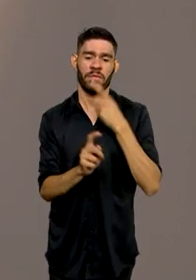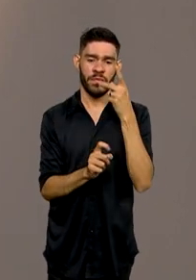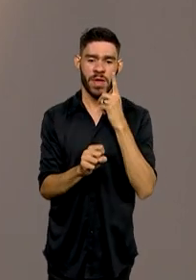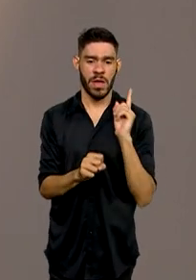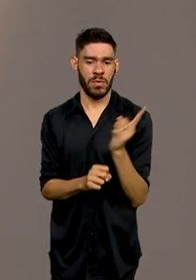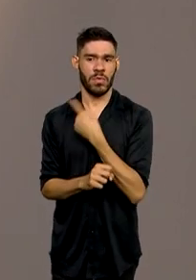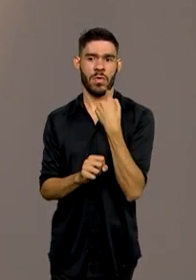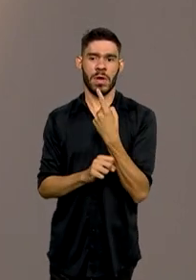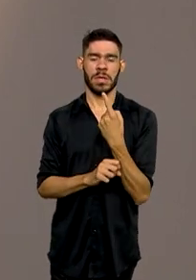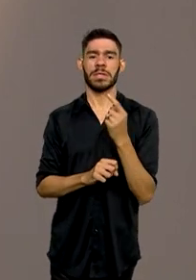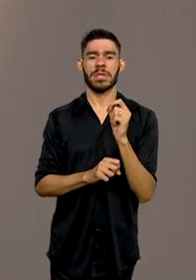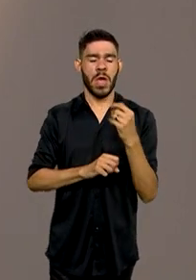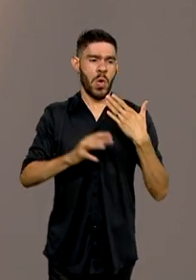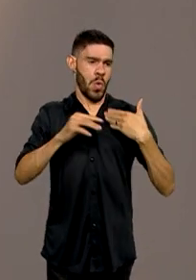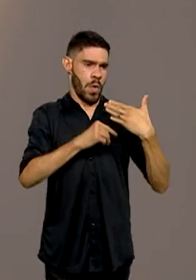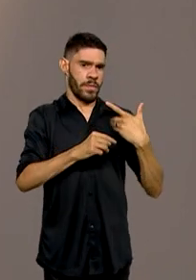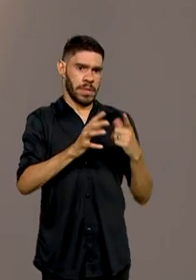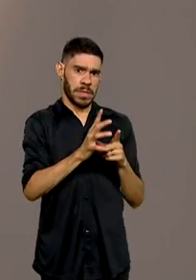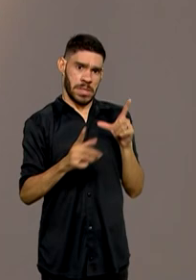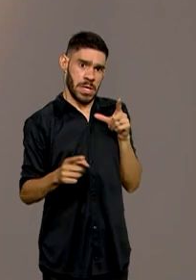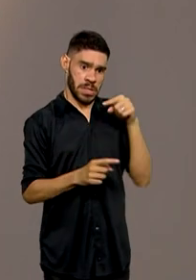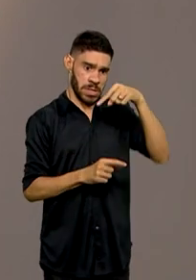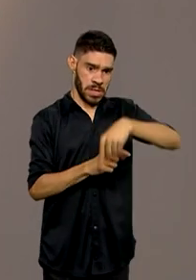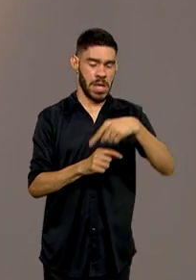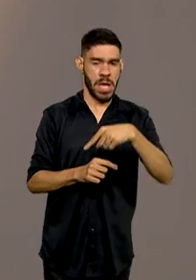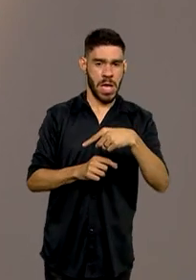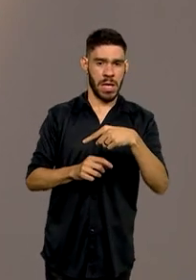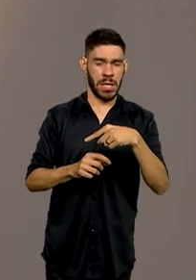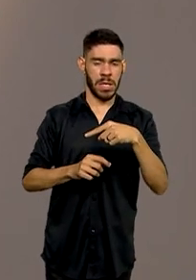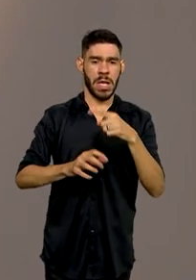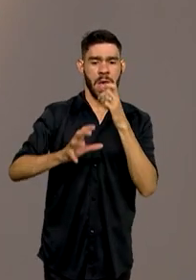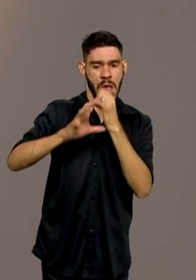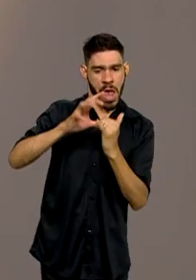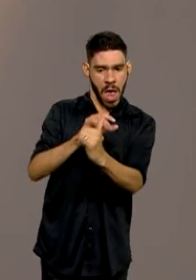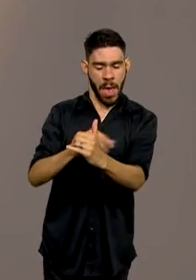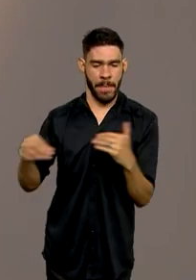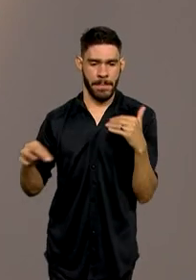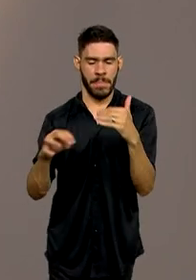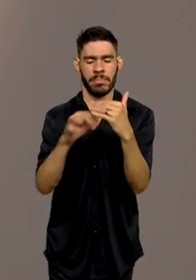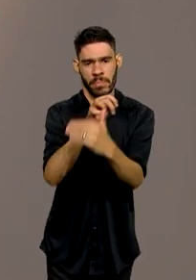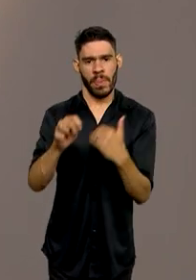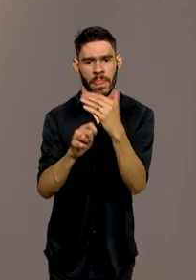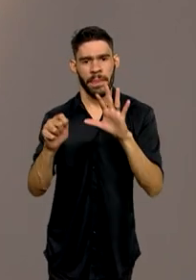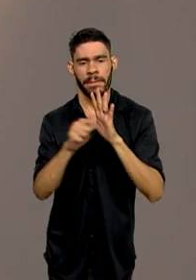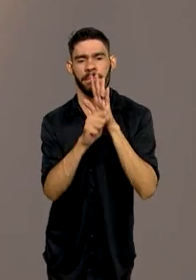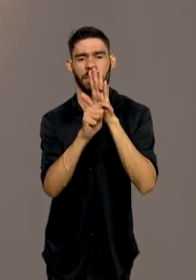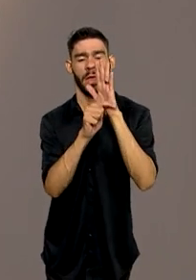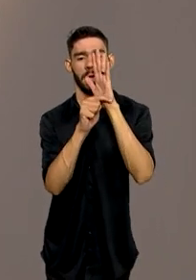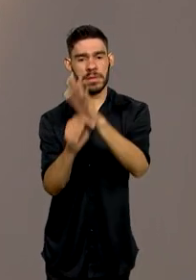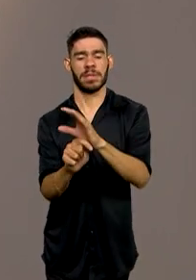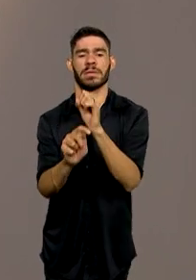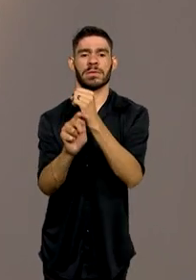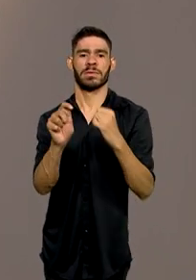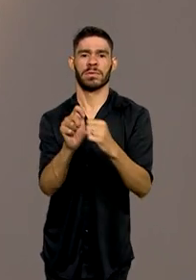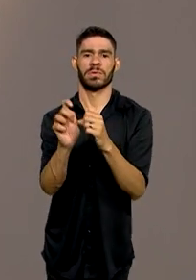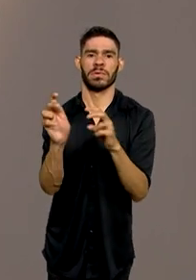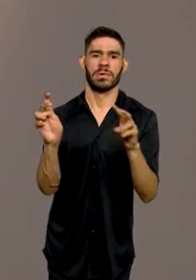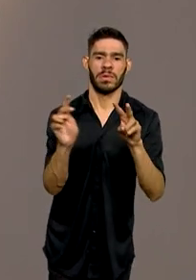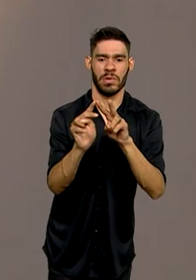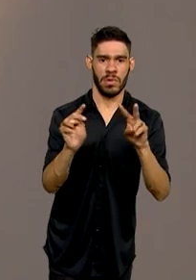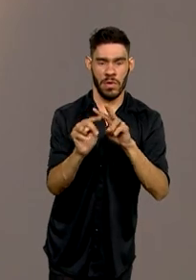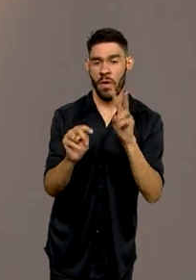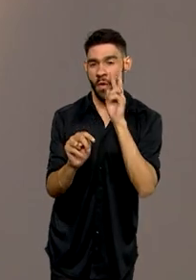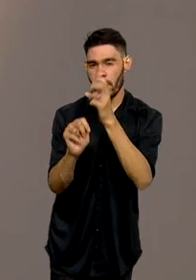a gente sobre o assunto, eu conversei mais cedo aqui na IBC com o ministro do Desenvolvimento e Assistência Social, Wellington Dias.